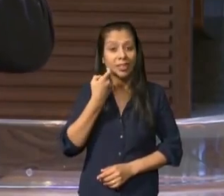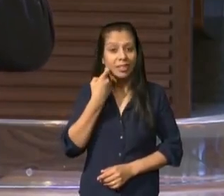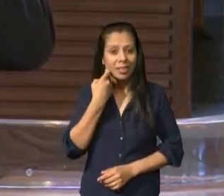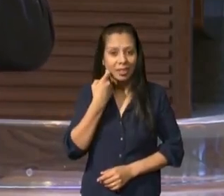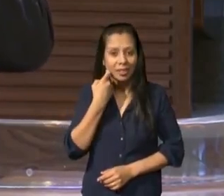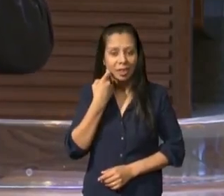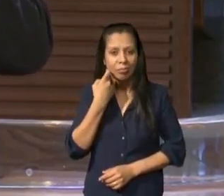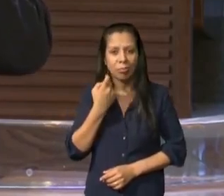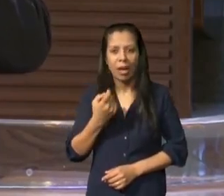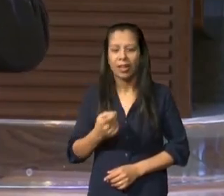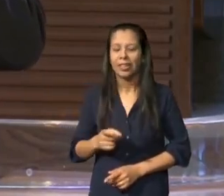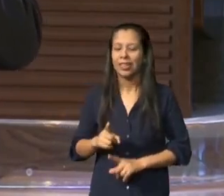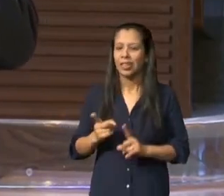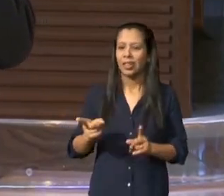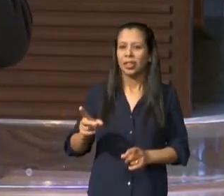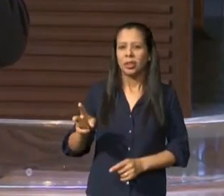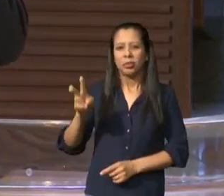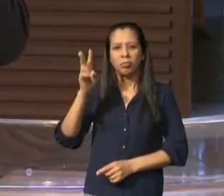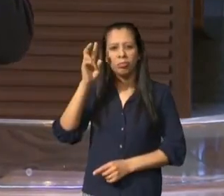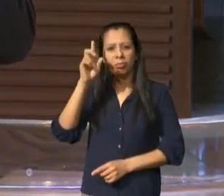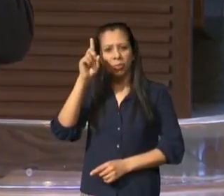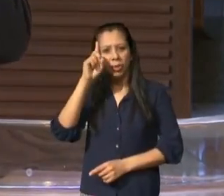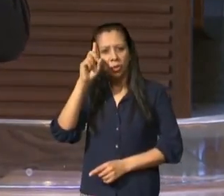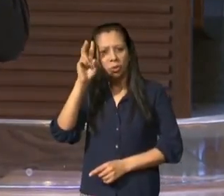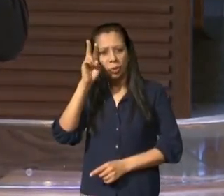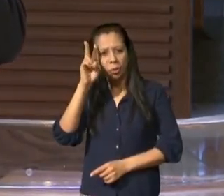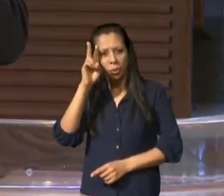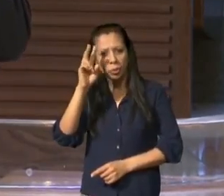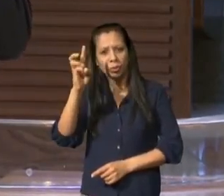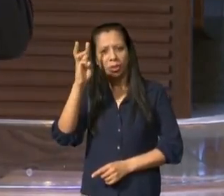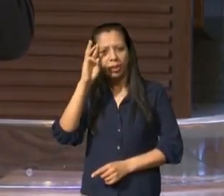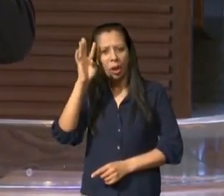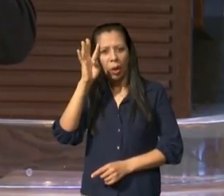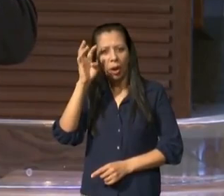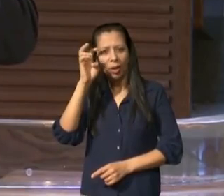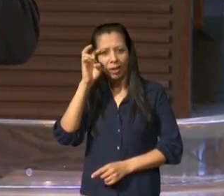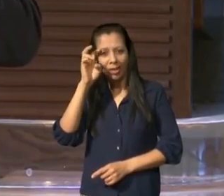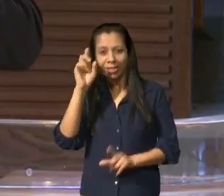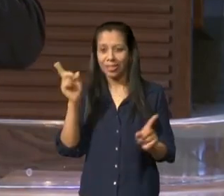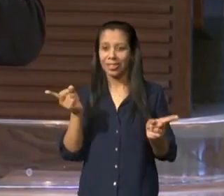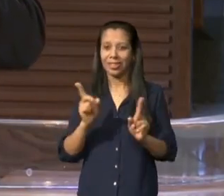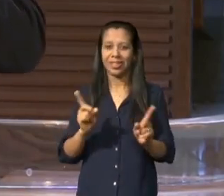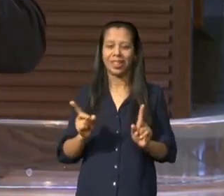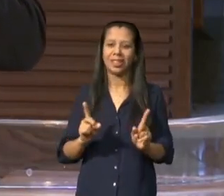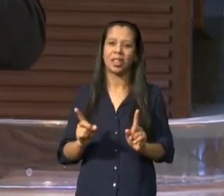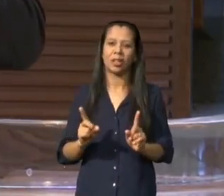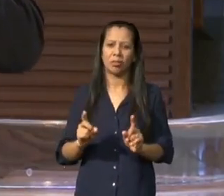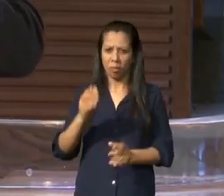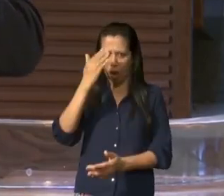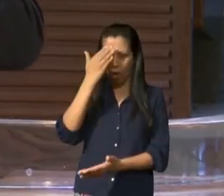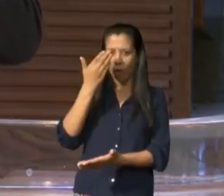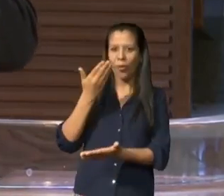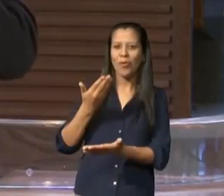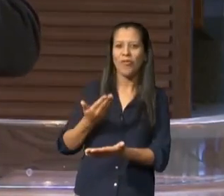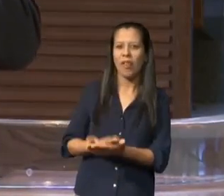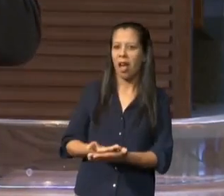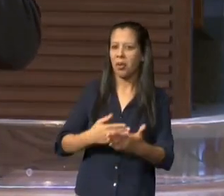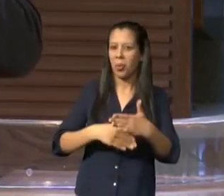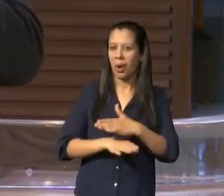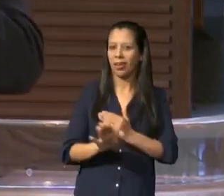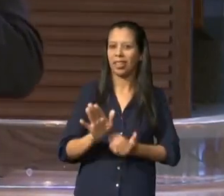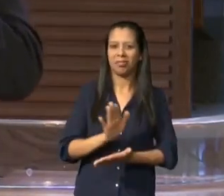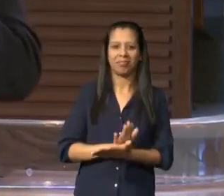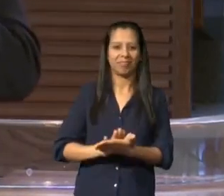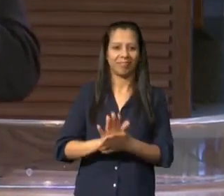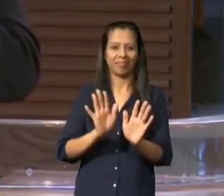precisamos de Deus todos os dias nós precisamos estar na presença do Senhor todos